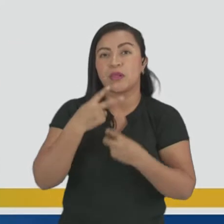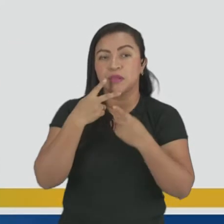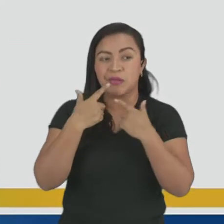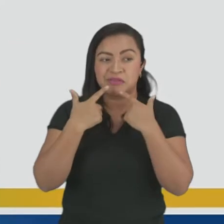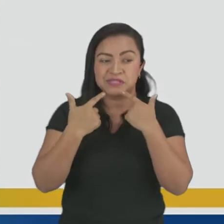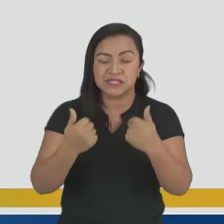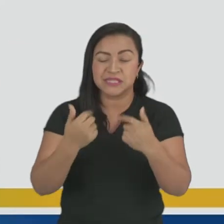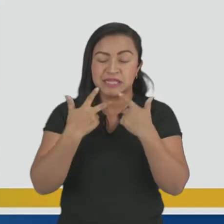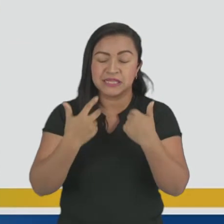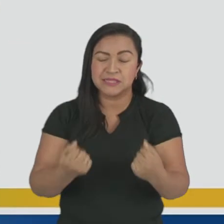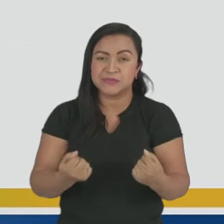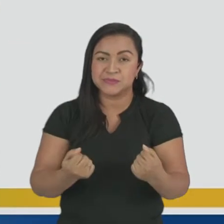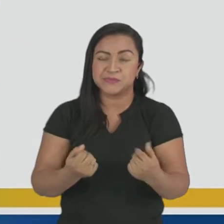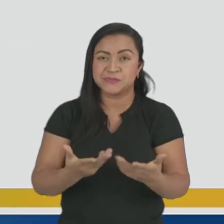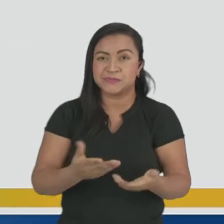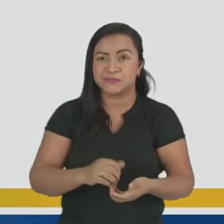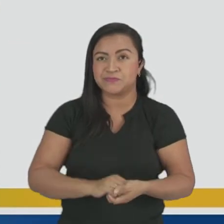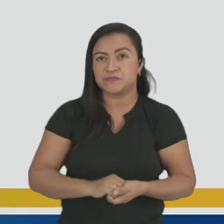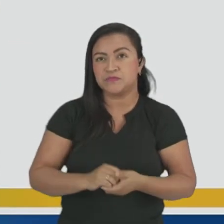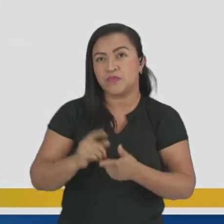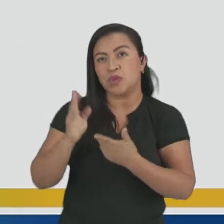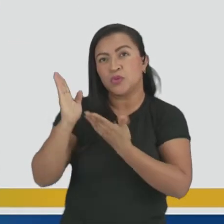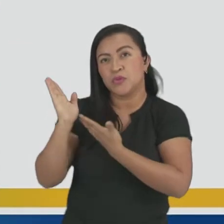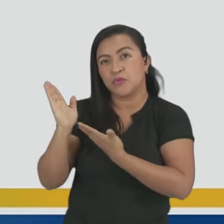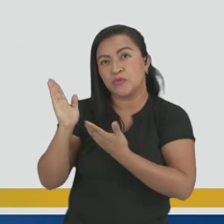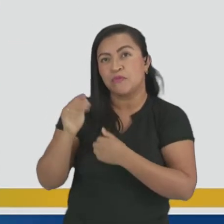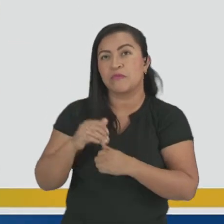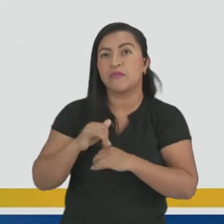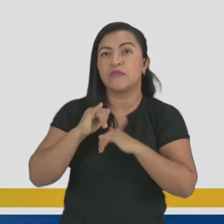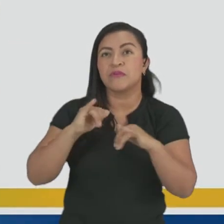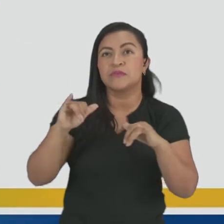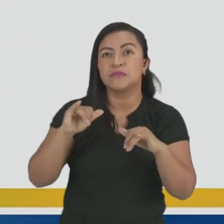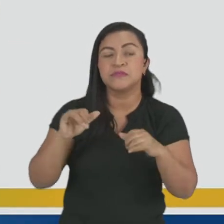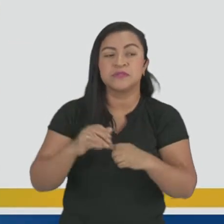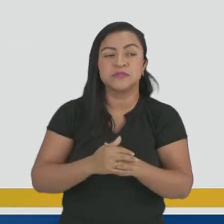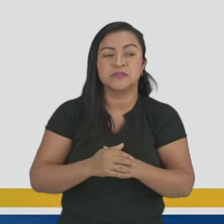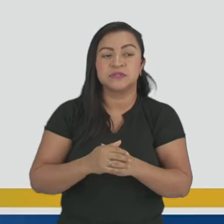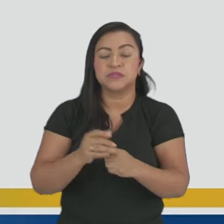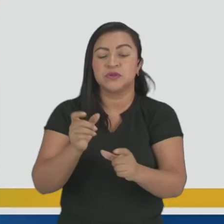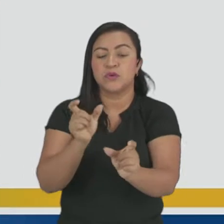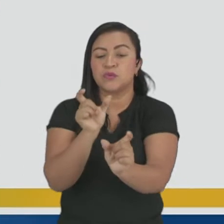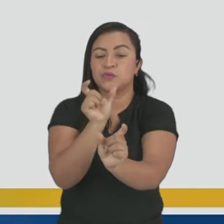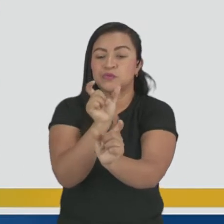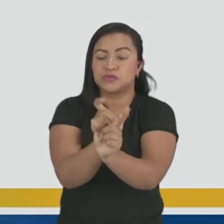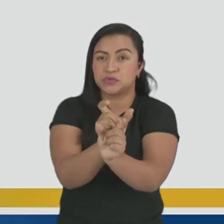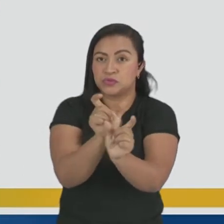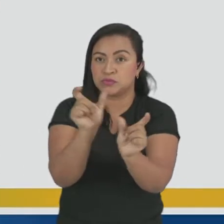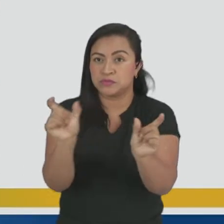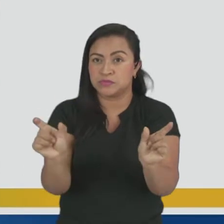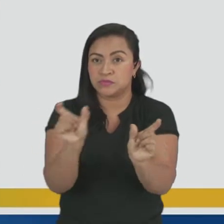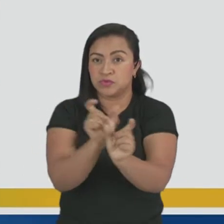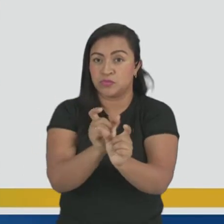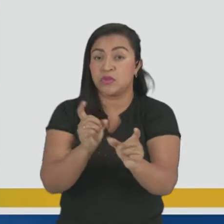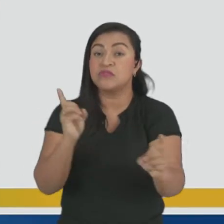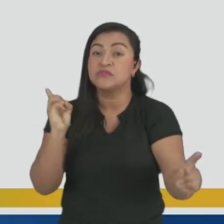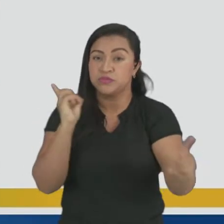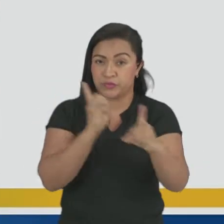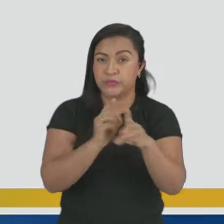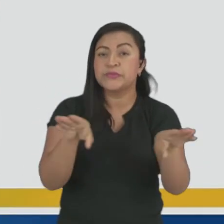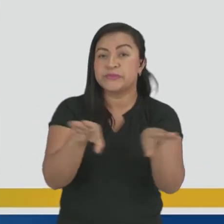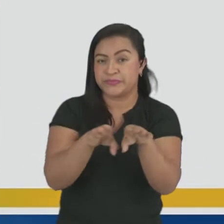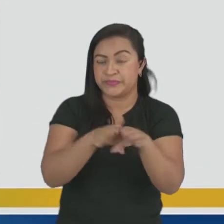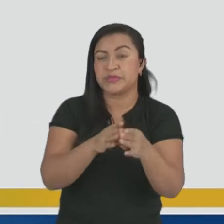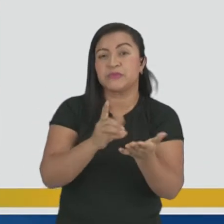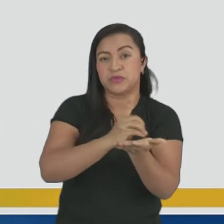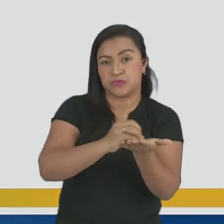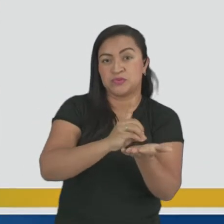Aí tem aqui, ó. Algumas informações importantes, como sinônimo e antônimo. Que também é importante. A gente encontra no dicionário. Sinônimo. Que são